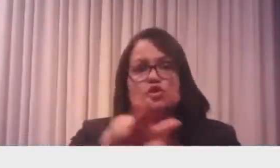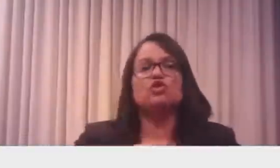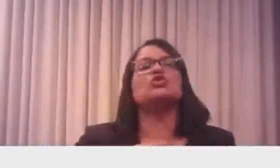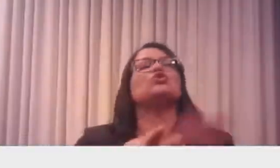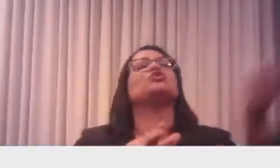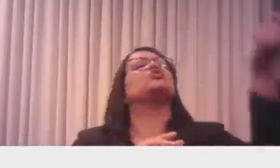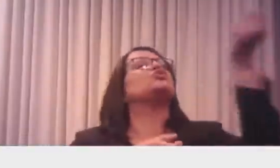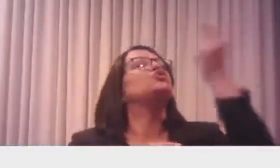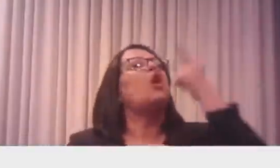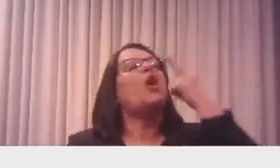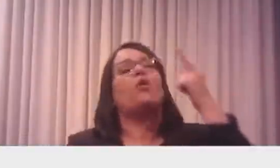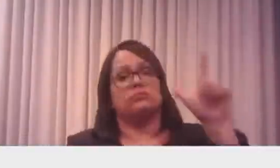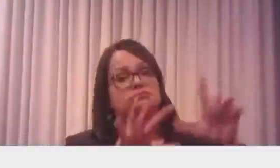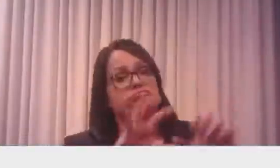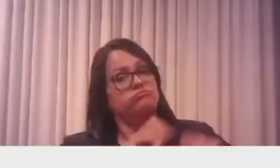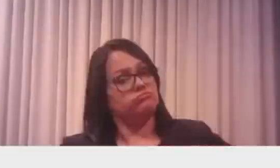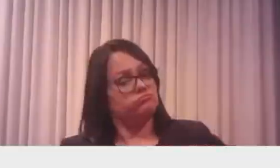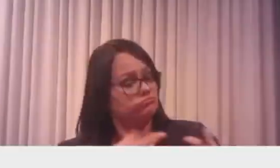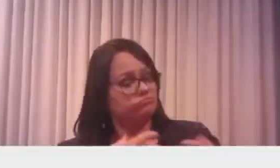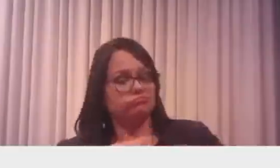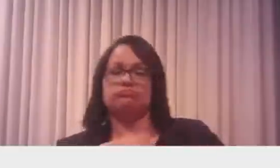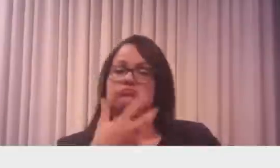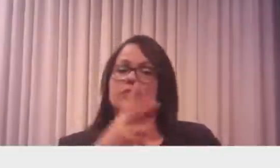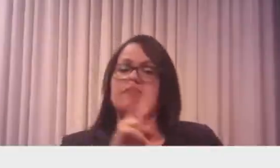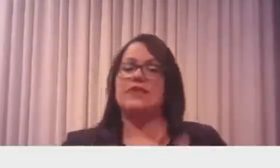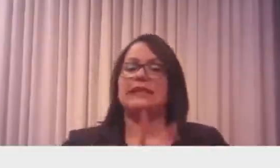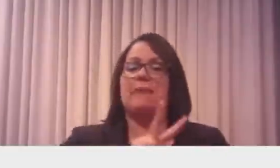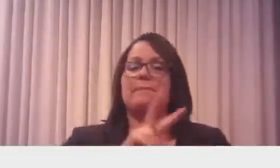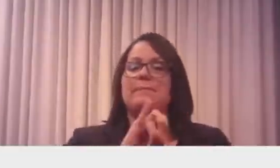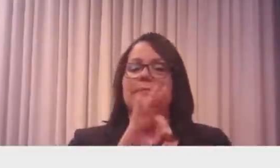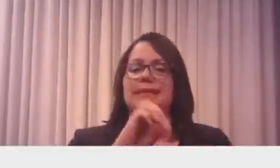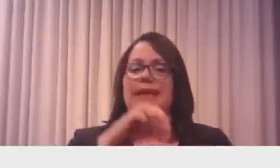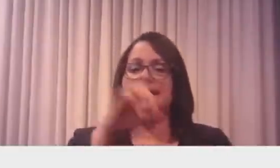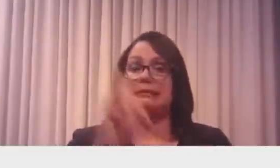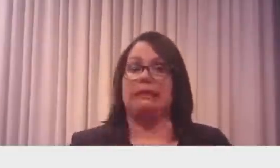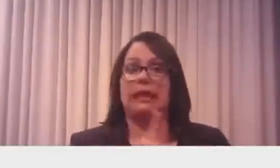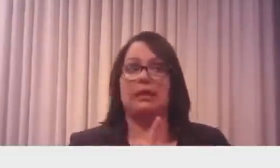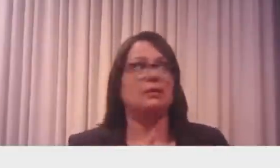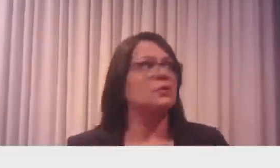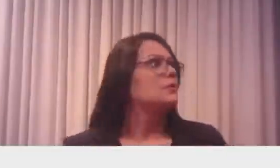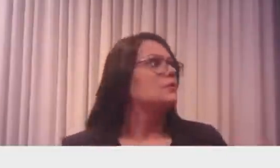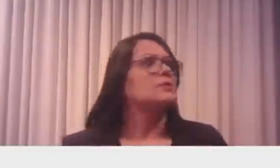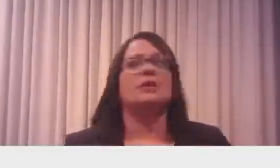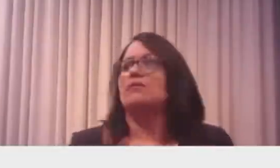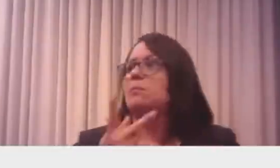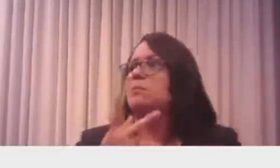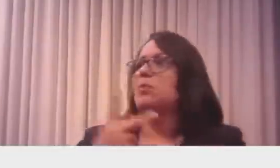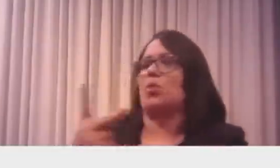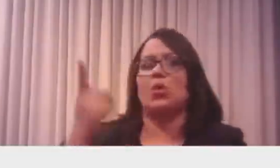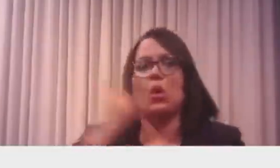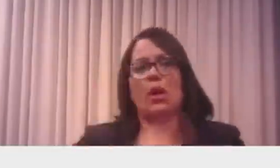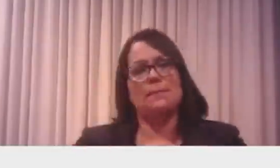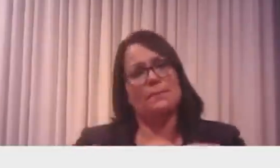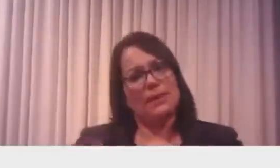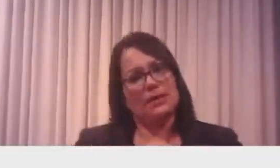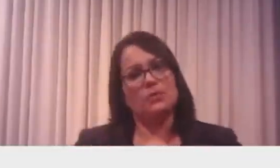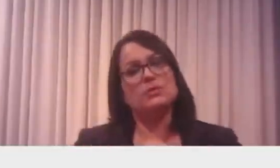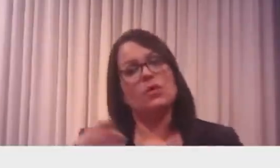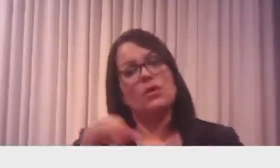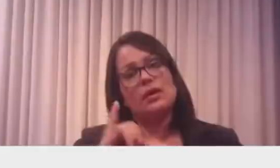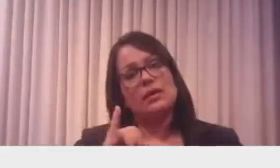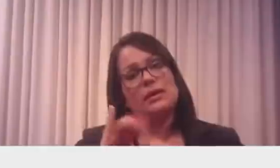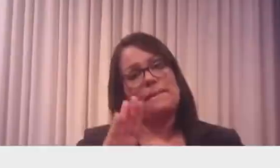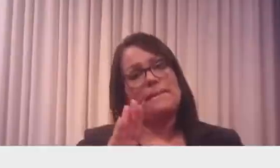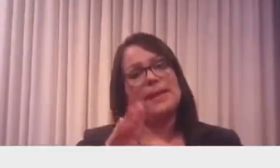através do sol, proibido a praia. Ele não podia vender nada na praia também. Ele foi procurar emprego. E como o Paulo IBGE, quem não